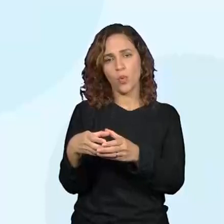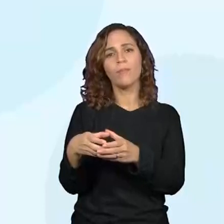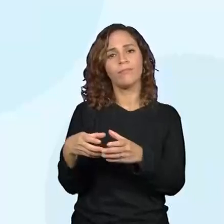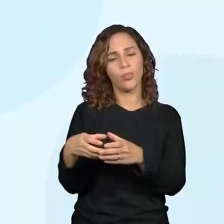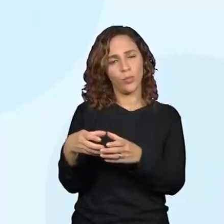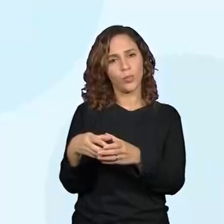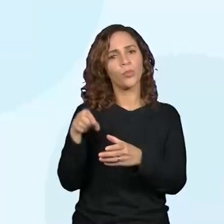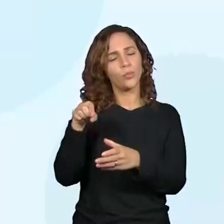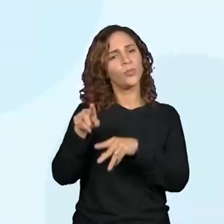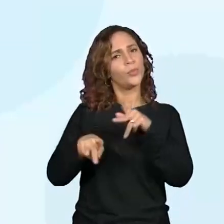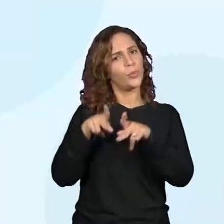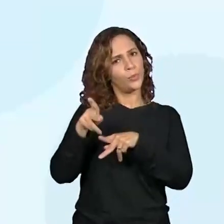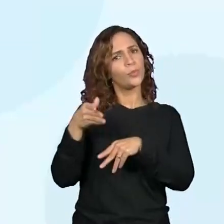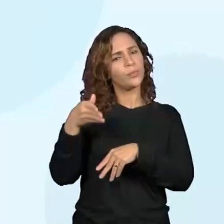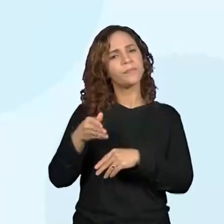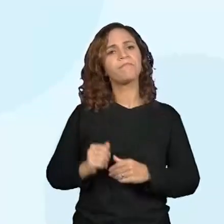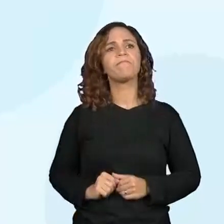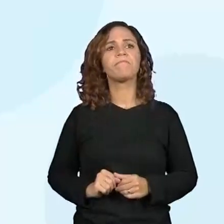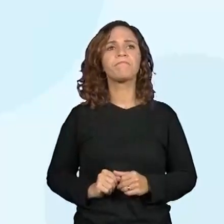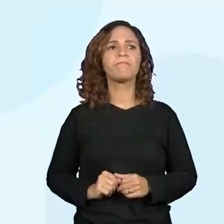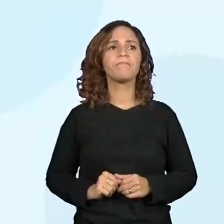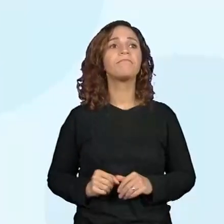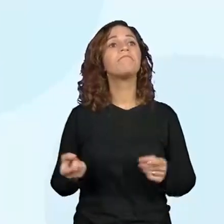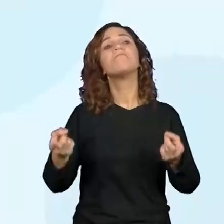buscar aí a interpretação dela.